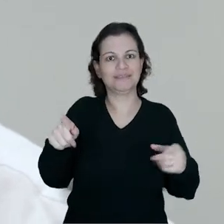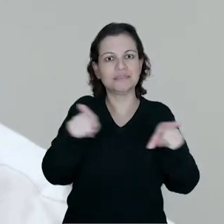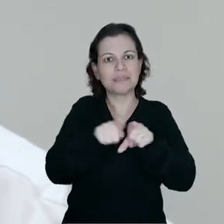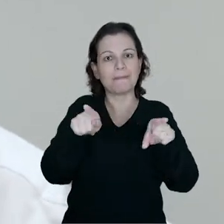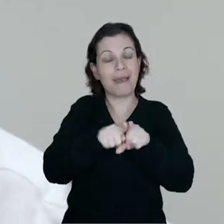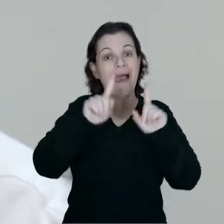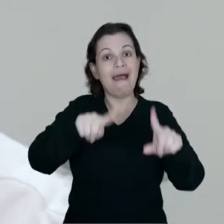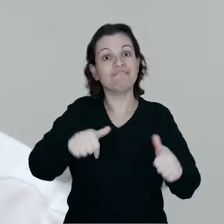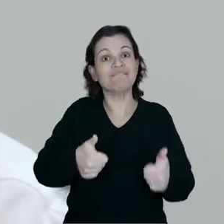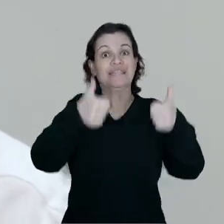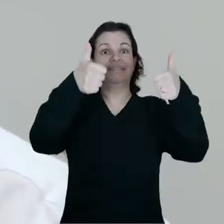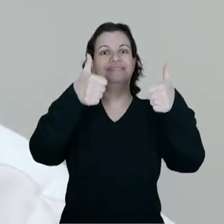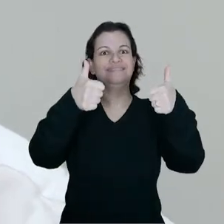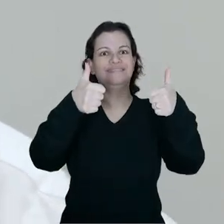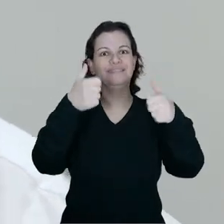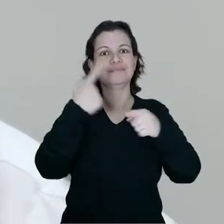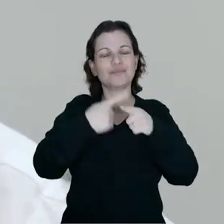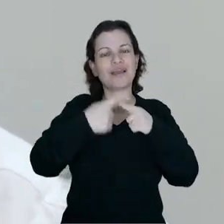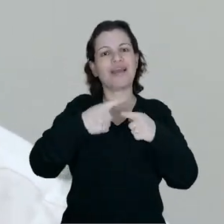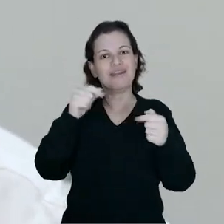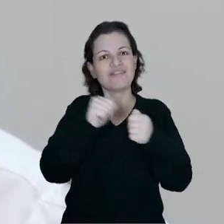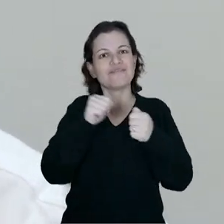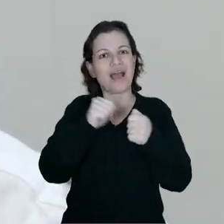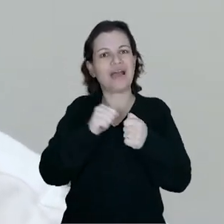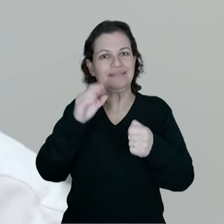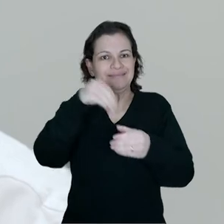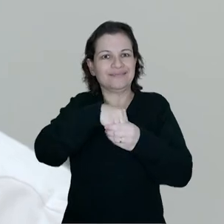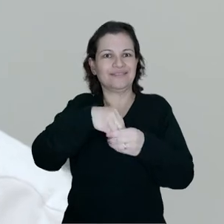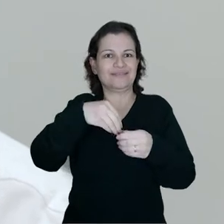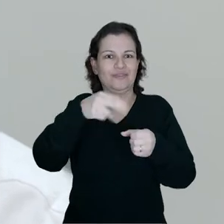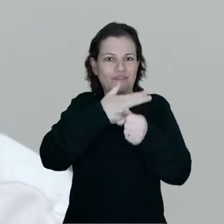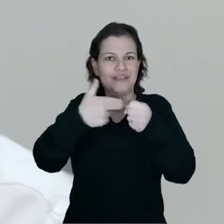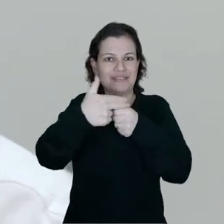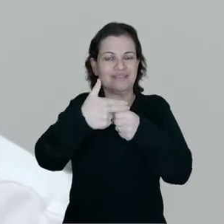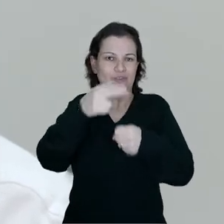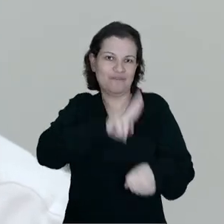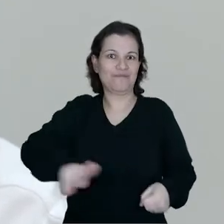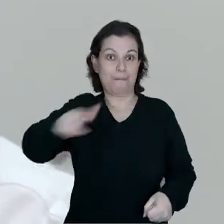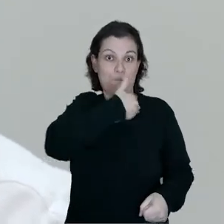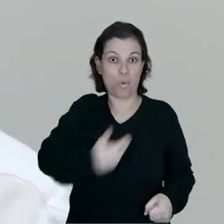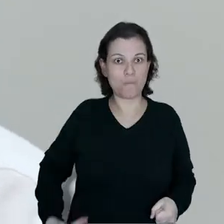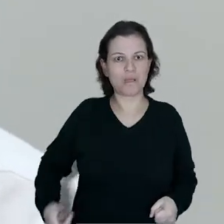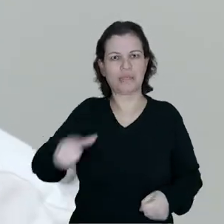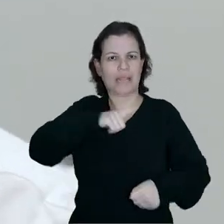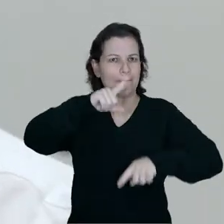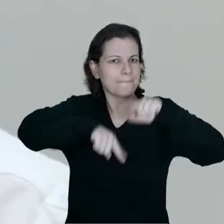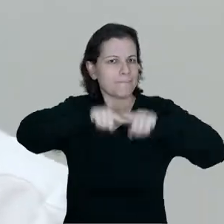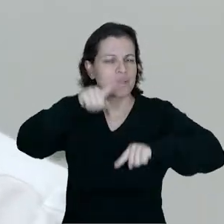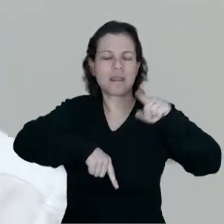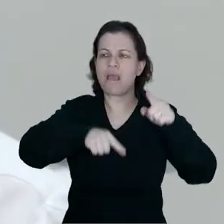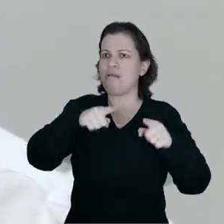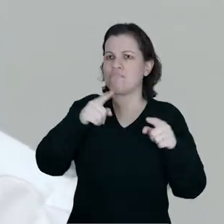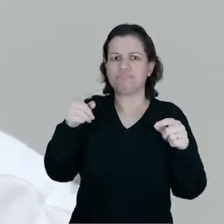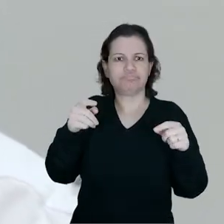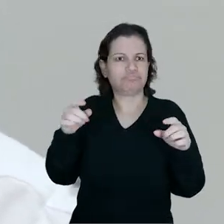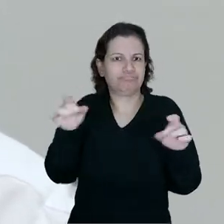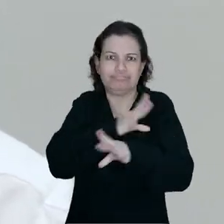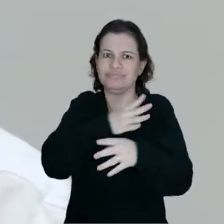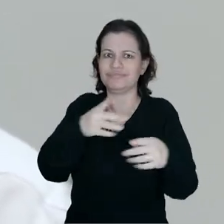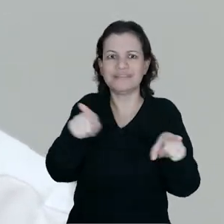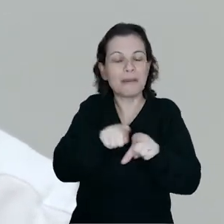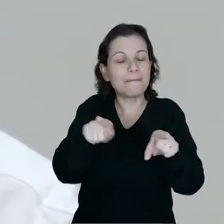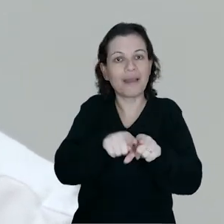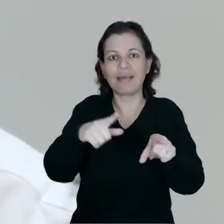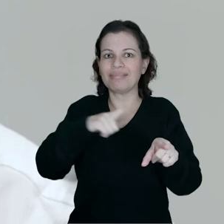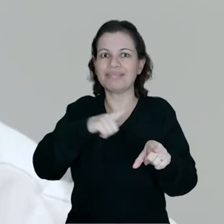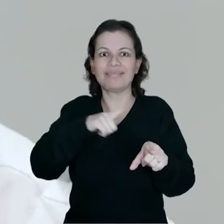e essa é a vantagem de se fazer isso em uma universidade pública muito bem equipada, equipada tanto com equipamentos em